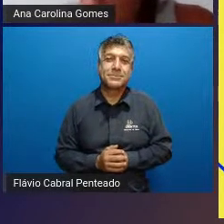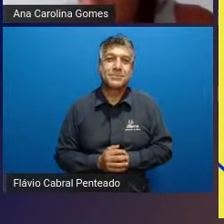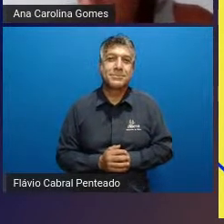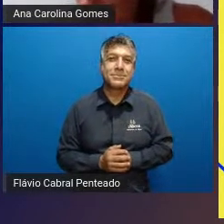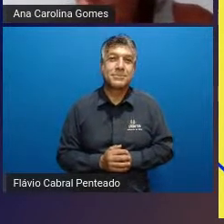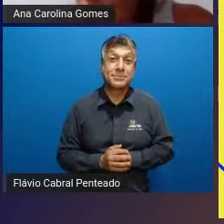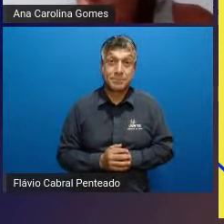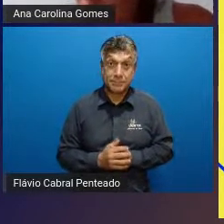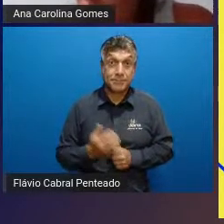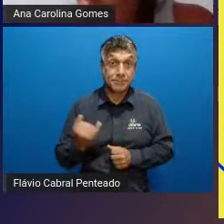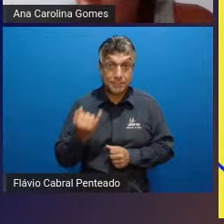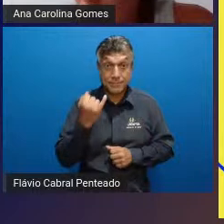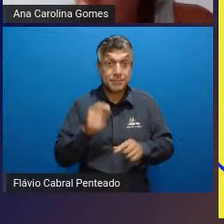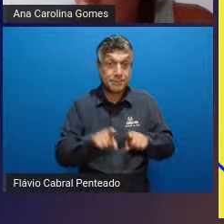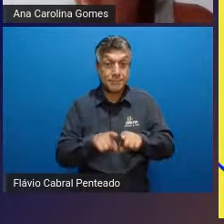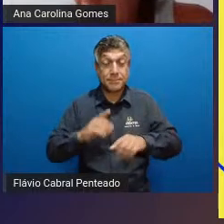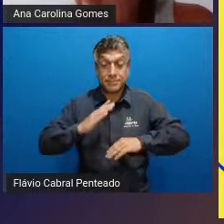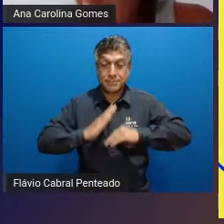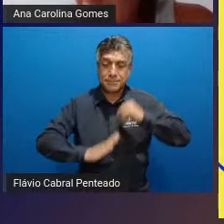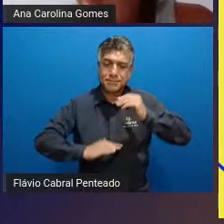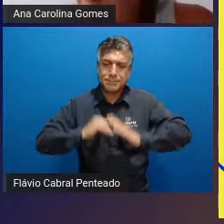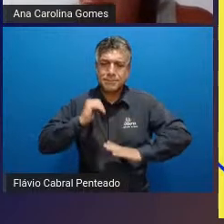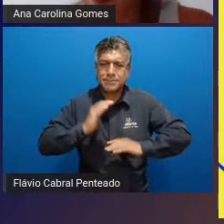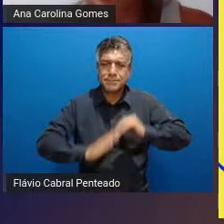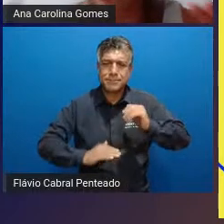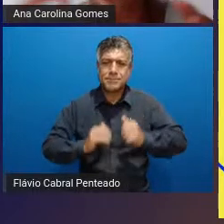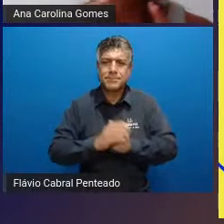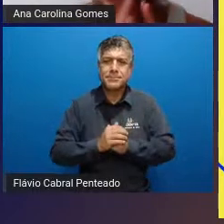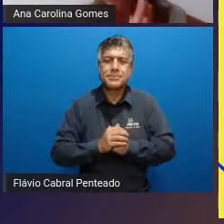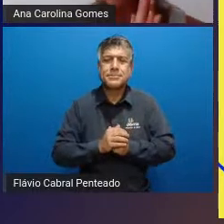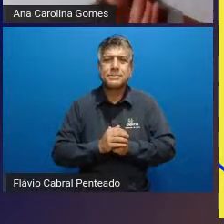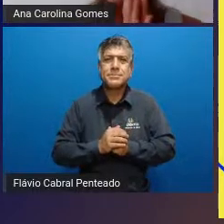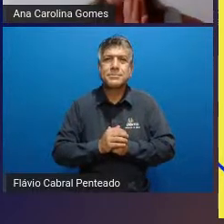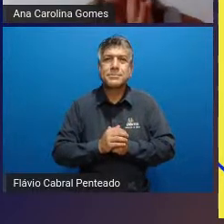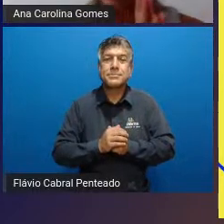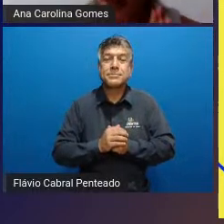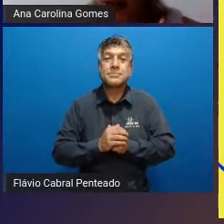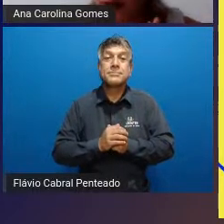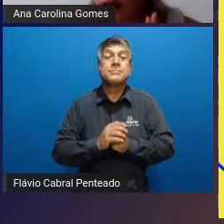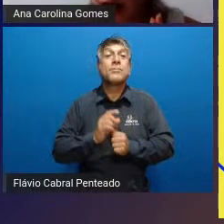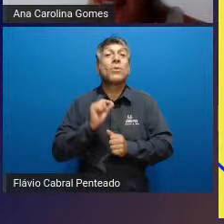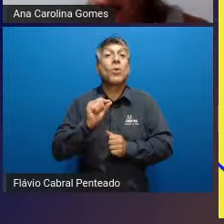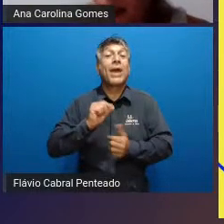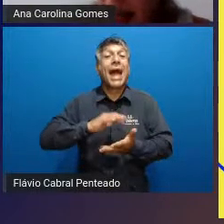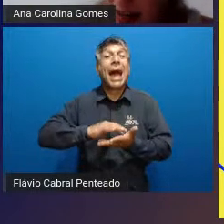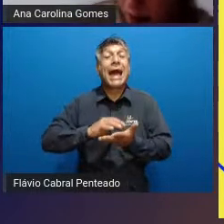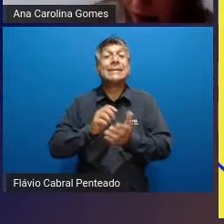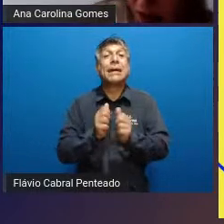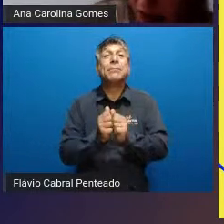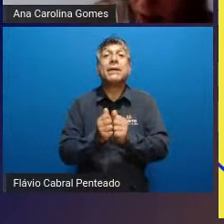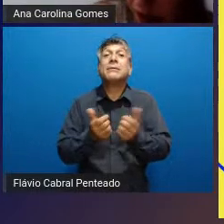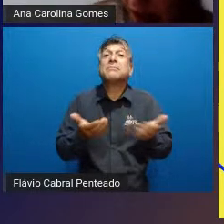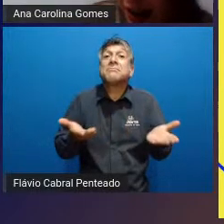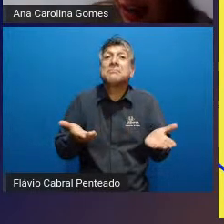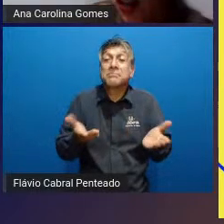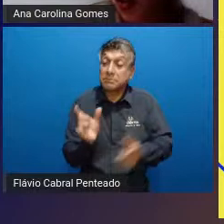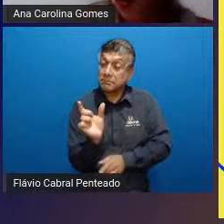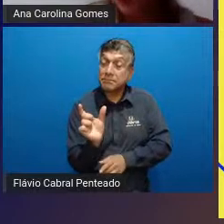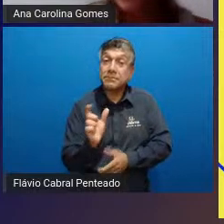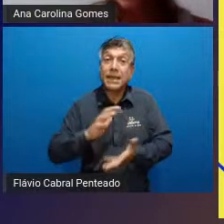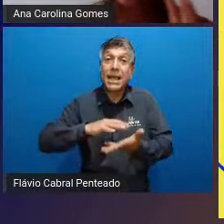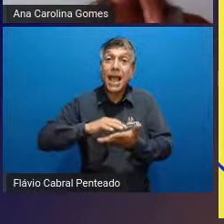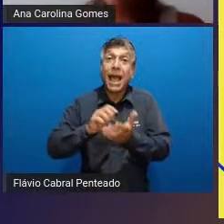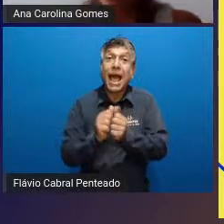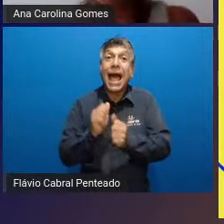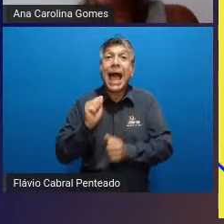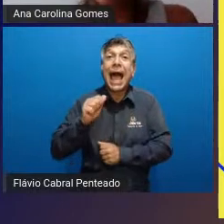é muito importante também o profissional gente ele se dá conta do que é adaptar adaptar a palavra adaptar é a